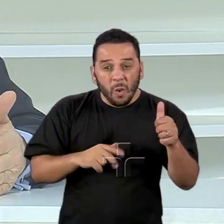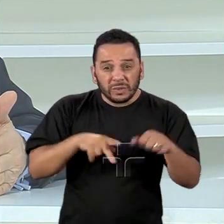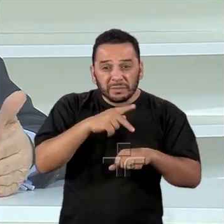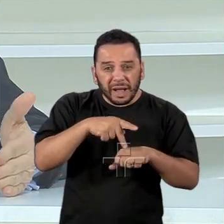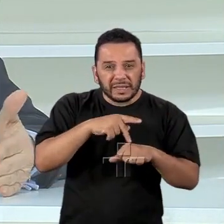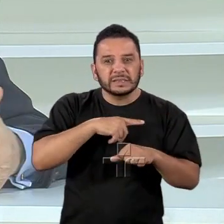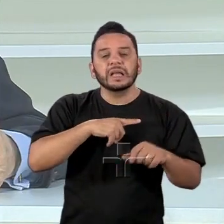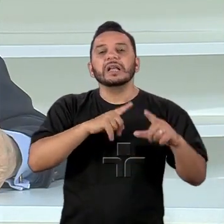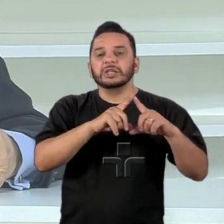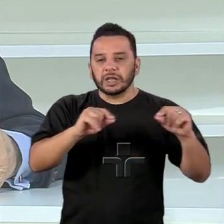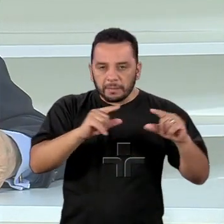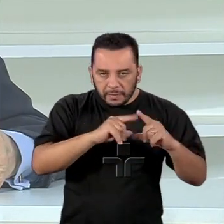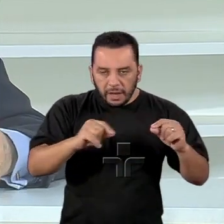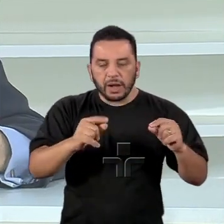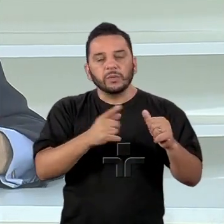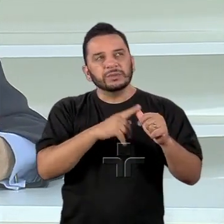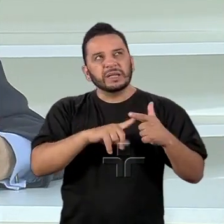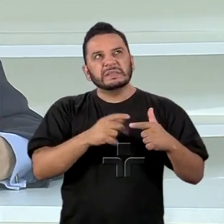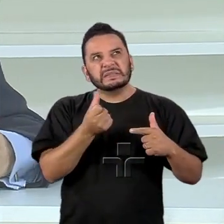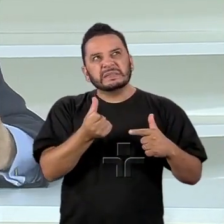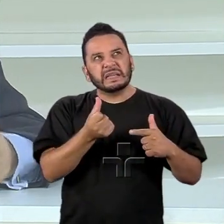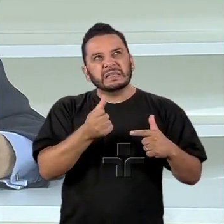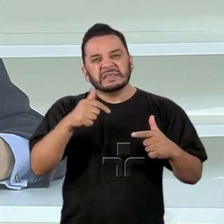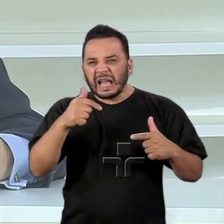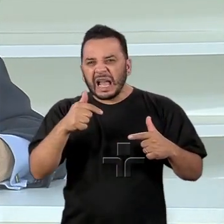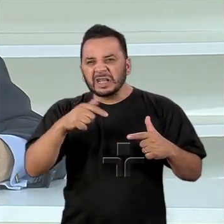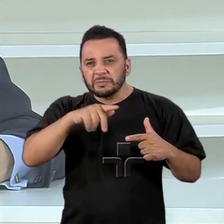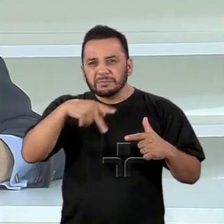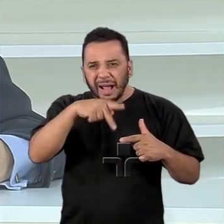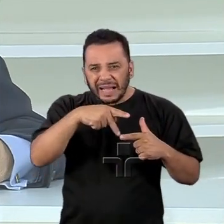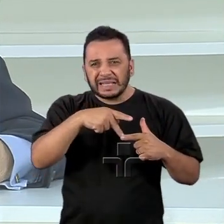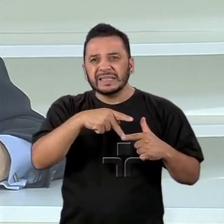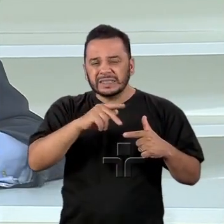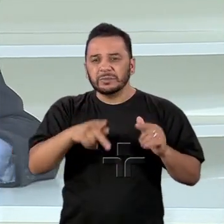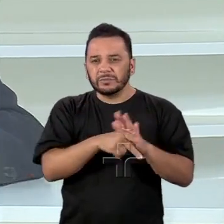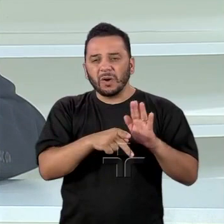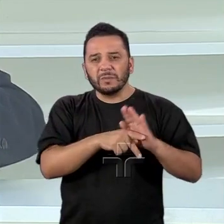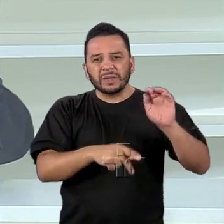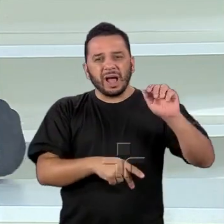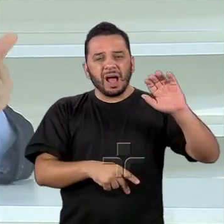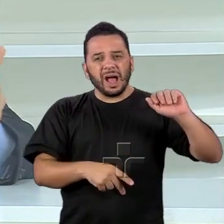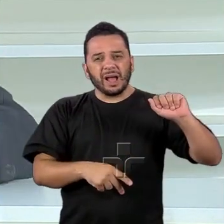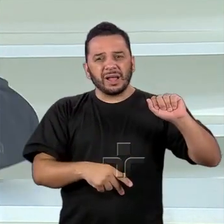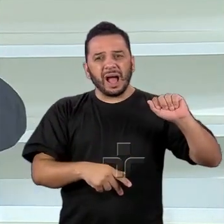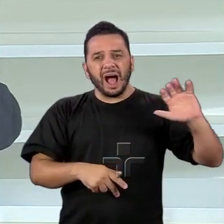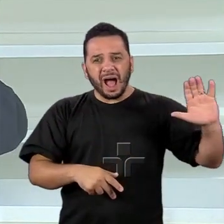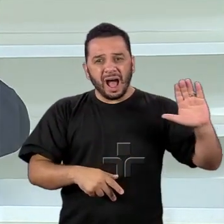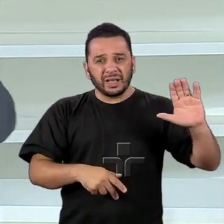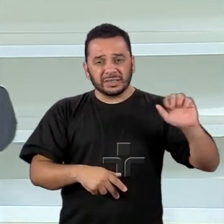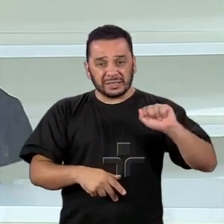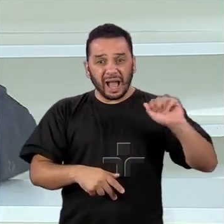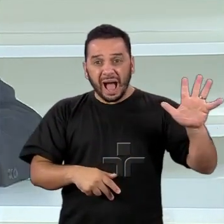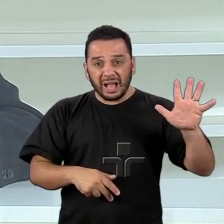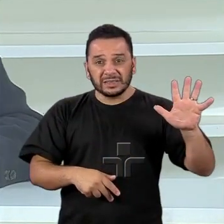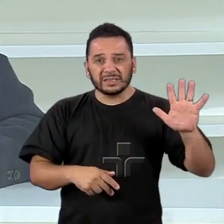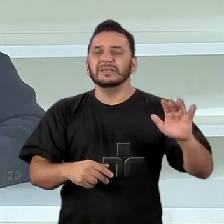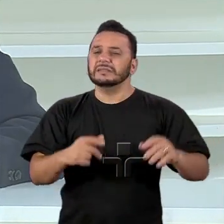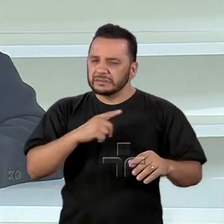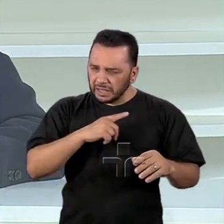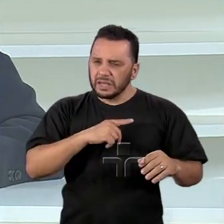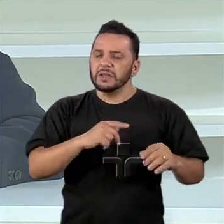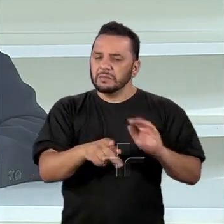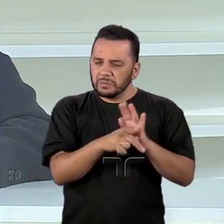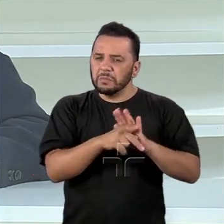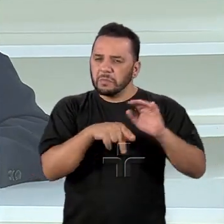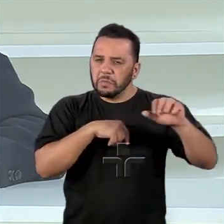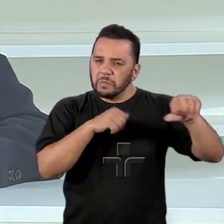tem mais 6 ou 7 países asiáticos, mais Aliança para o Pacífico. E seria uma mudança, uma inovação importante na